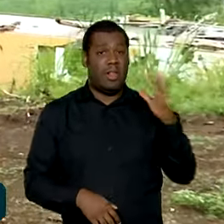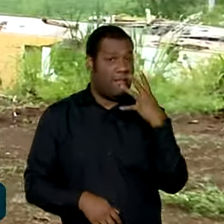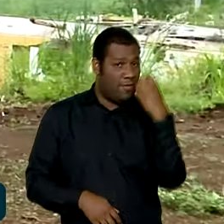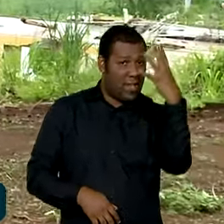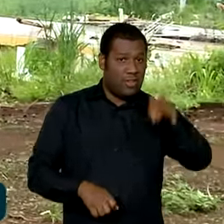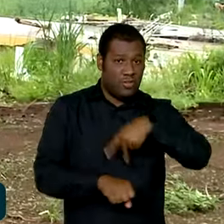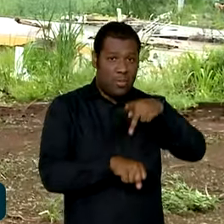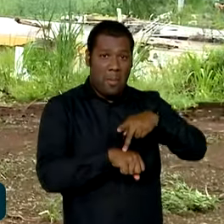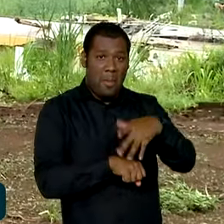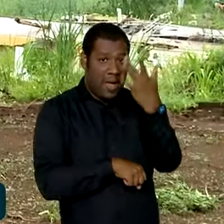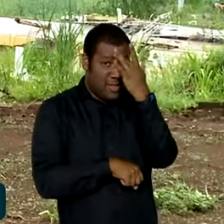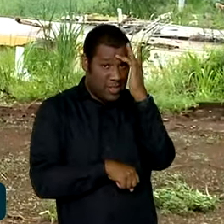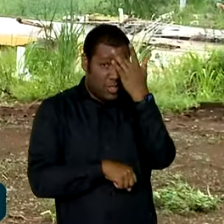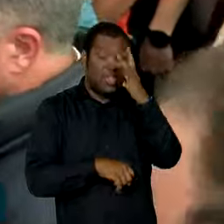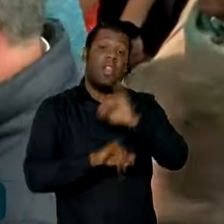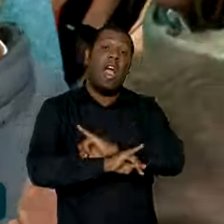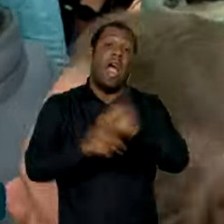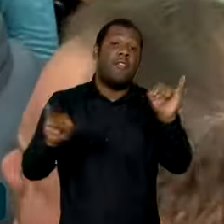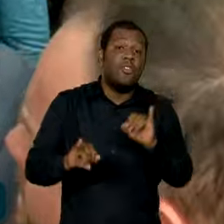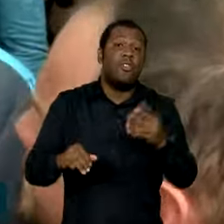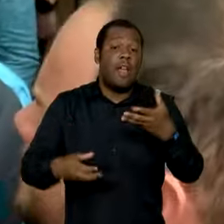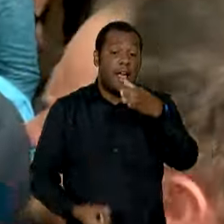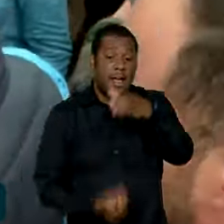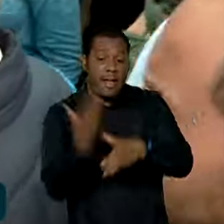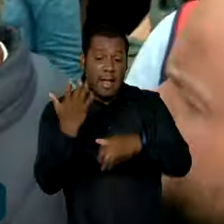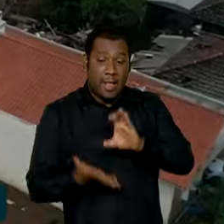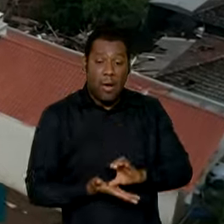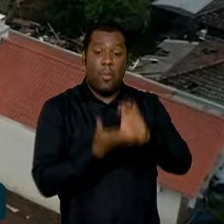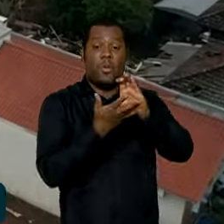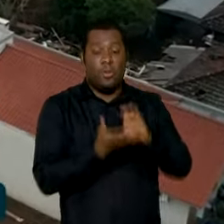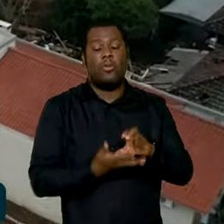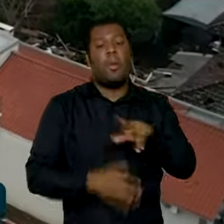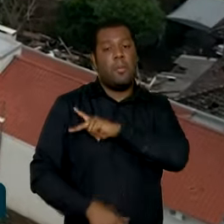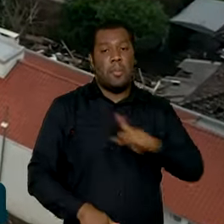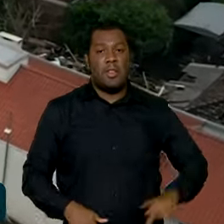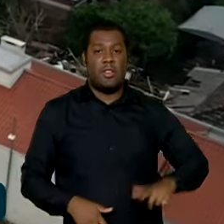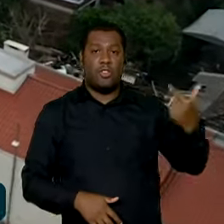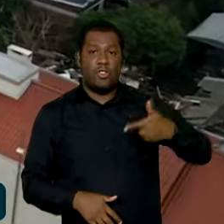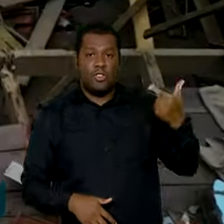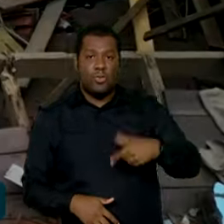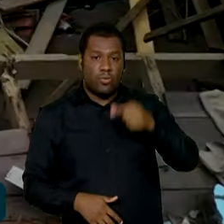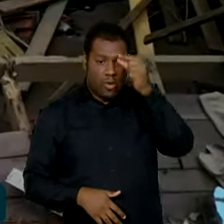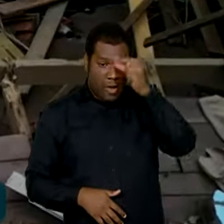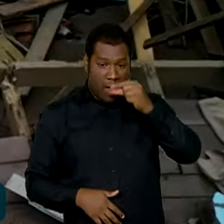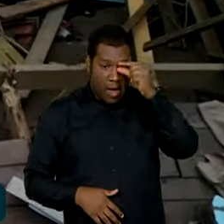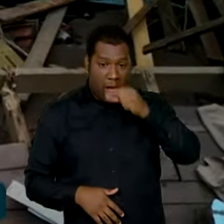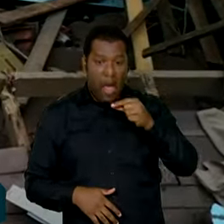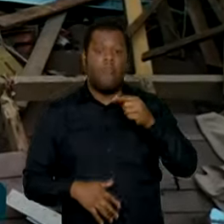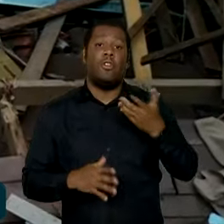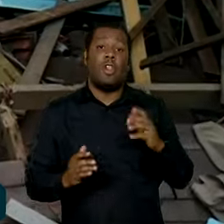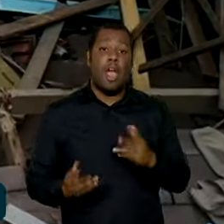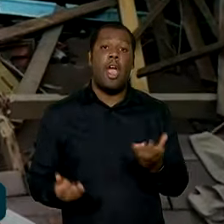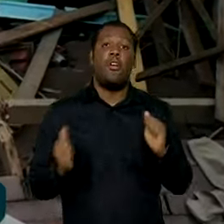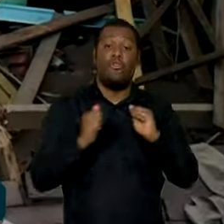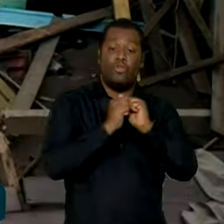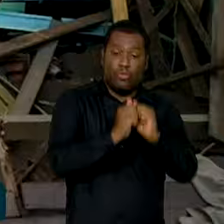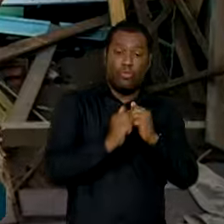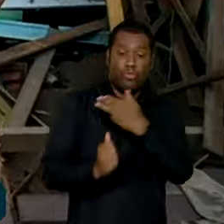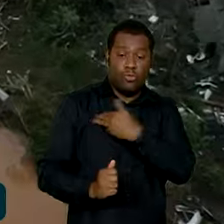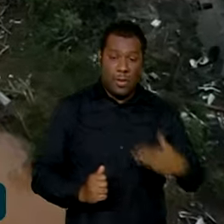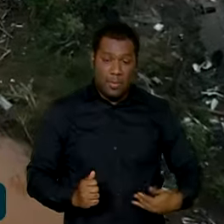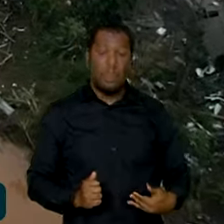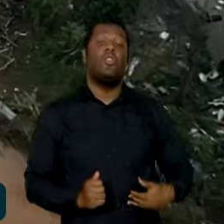criação de um comitê interministerial. Geraldo Alckmin e uma comitiva de ministros sobrevoaram a região. Mais de 700